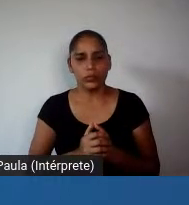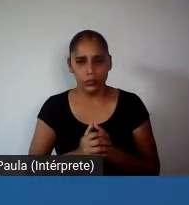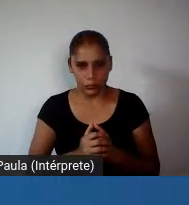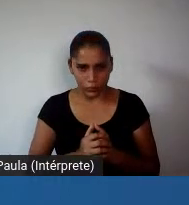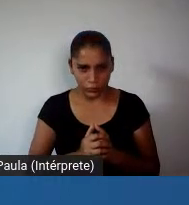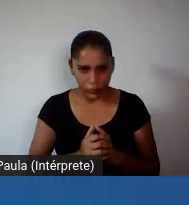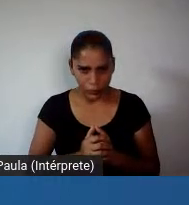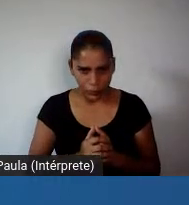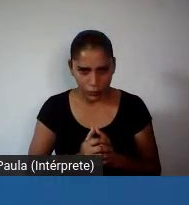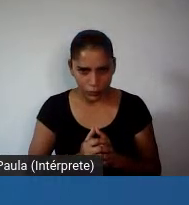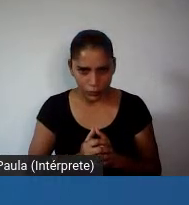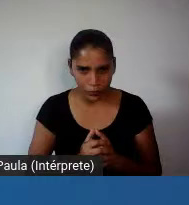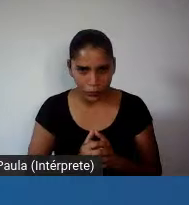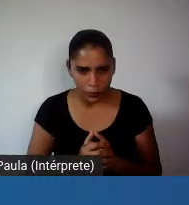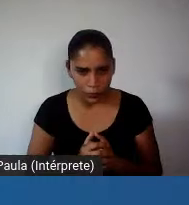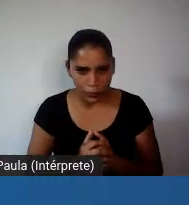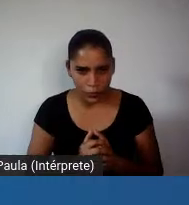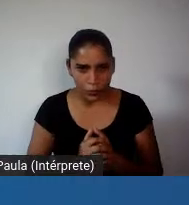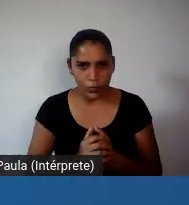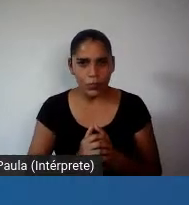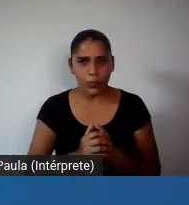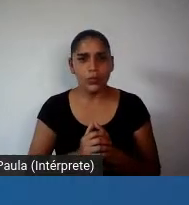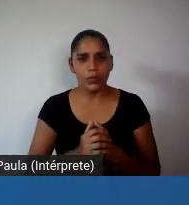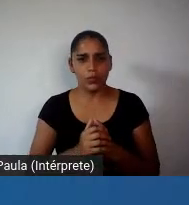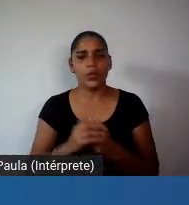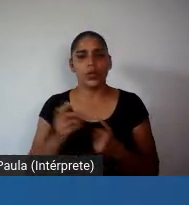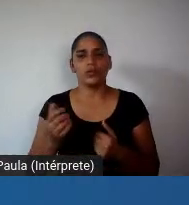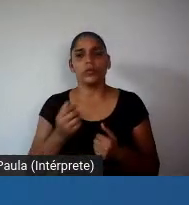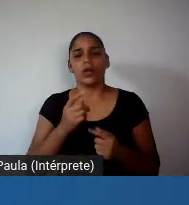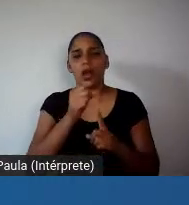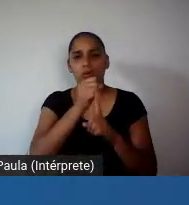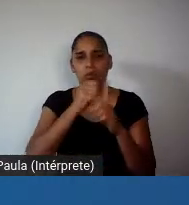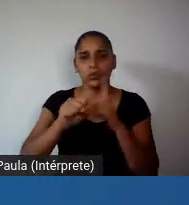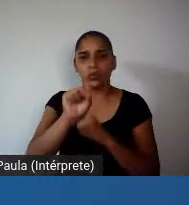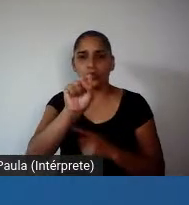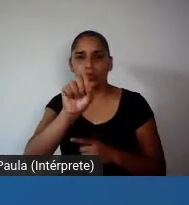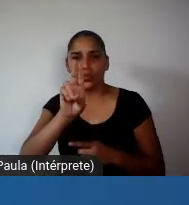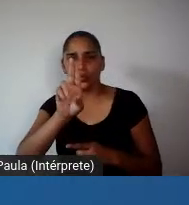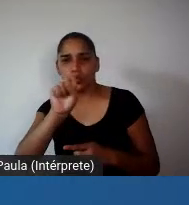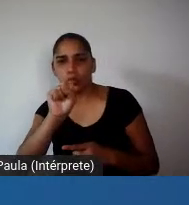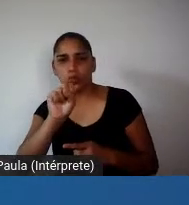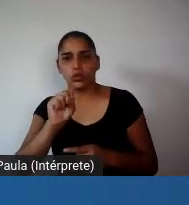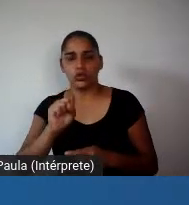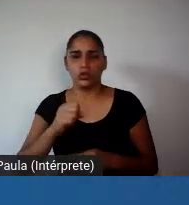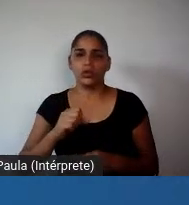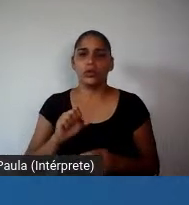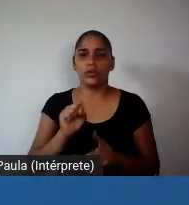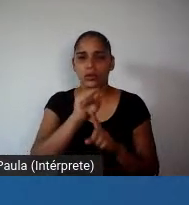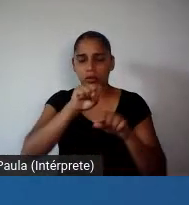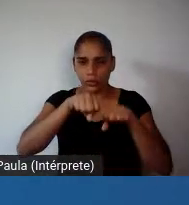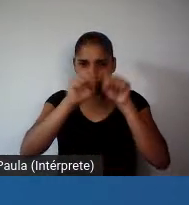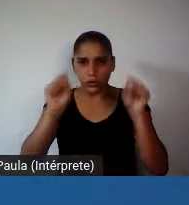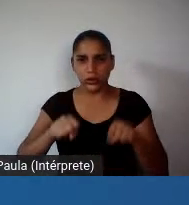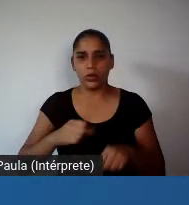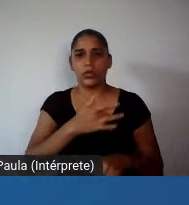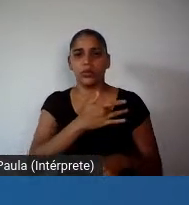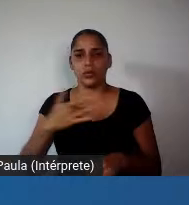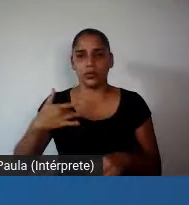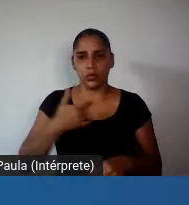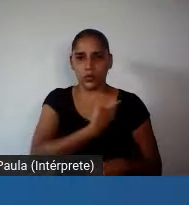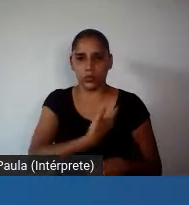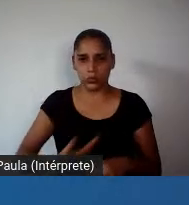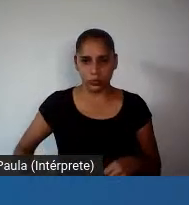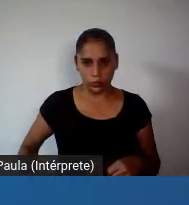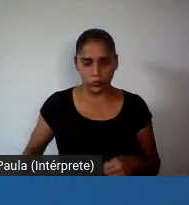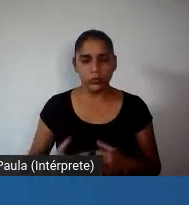a partir da lupa aí no próprio SUS e no sistema de saúde, né, na verdade, mais do que a marca do complexo da